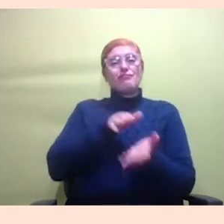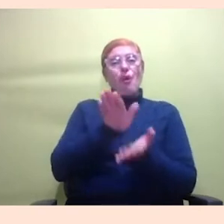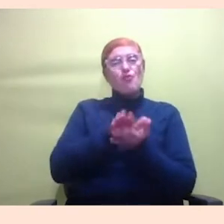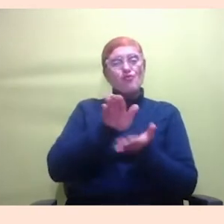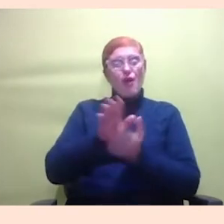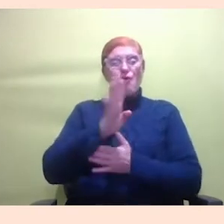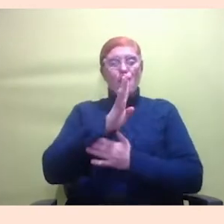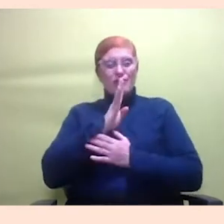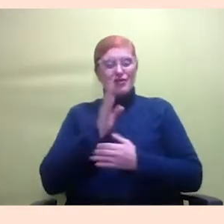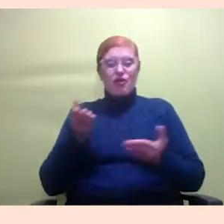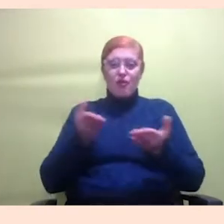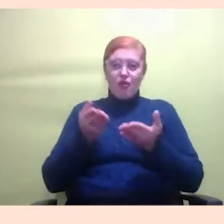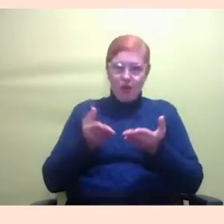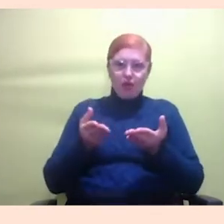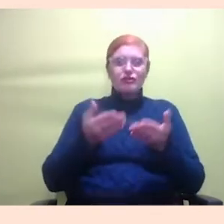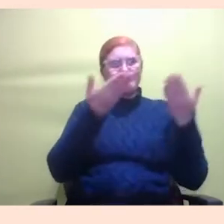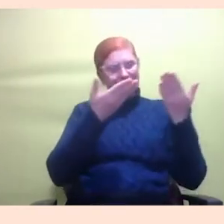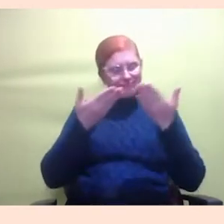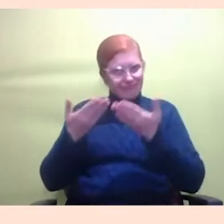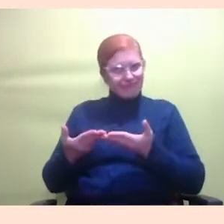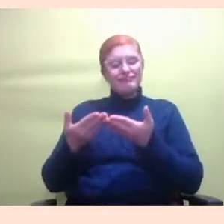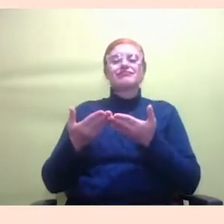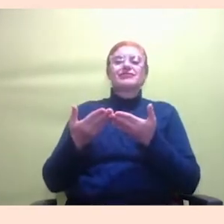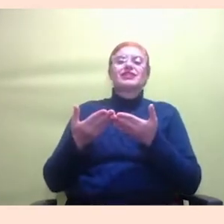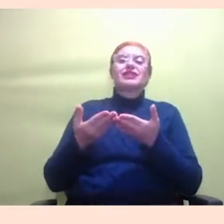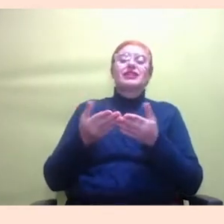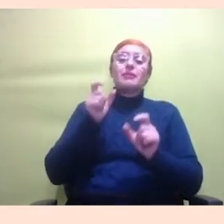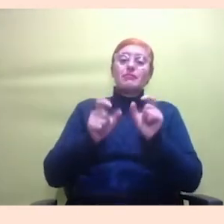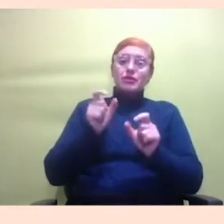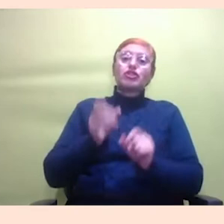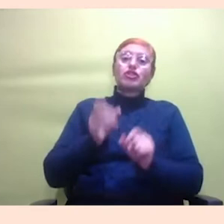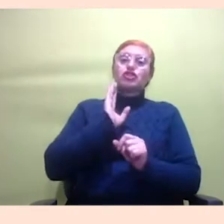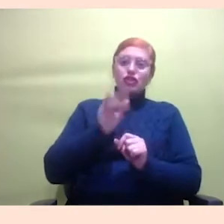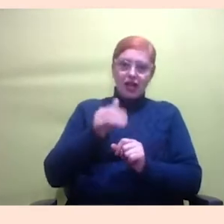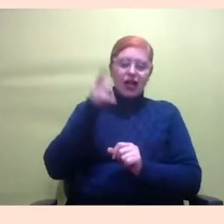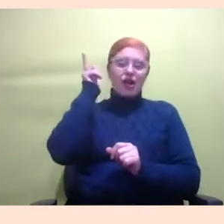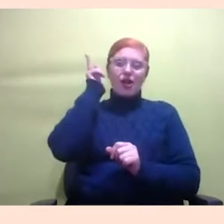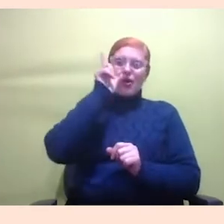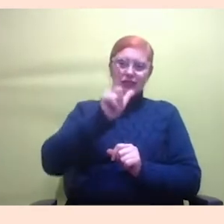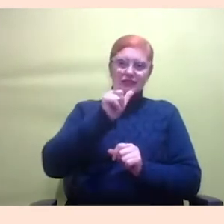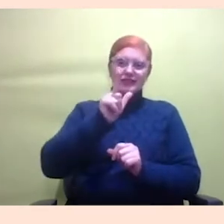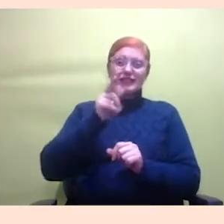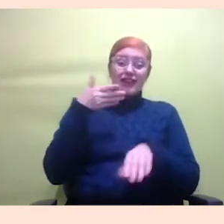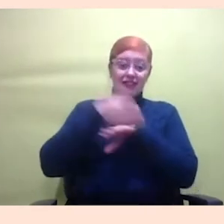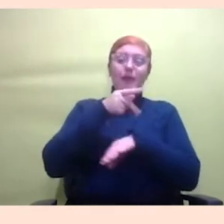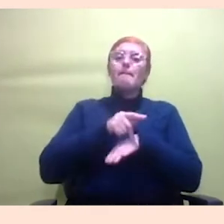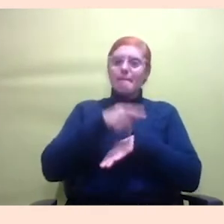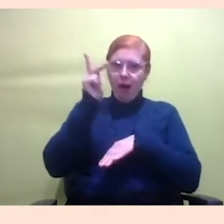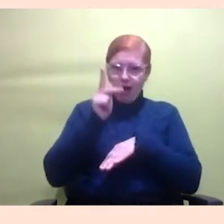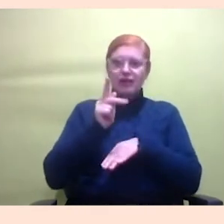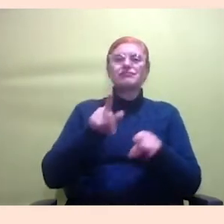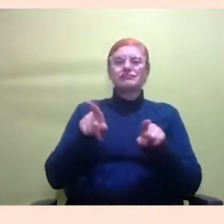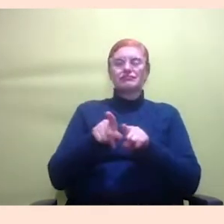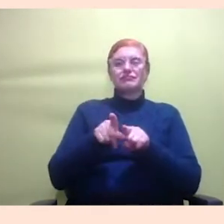muitas pessoas que já conseguiram passar, por exemplo, um processo seletivo de uma pós-graduação e não conseguem uma orientação efetiva